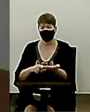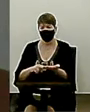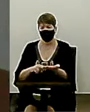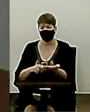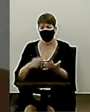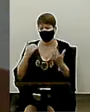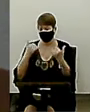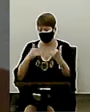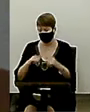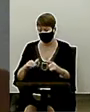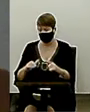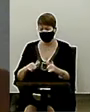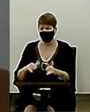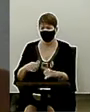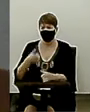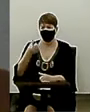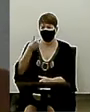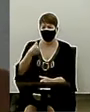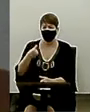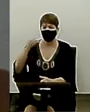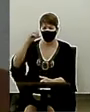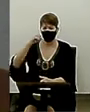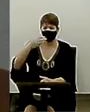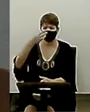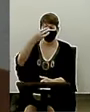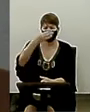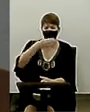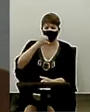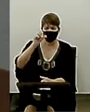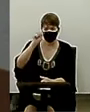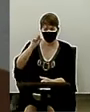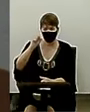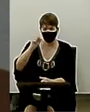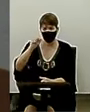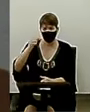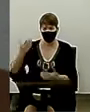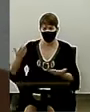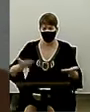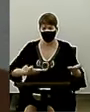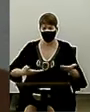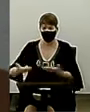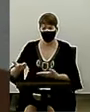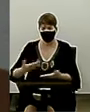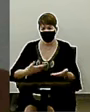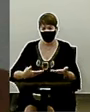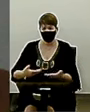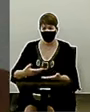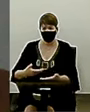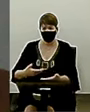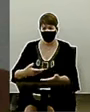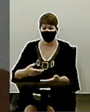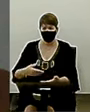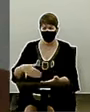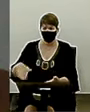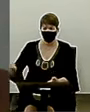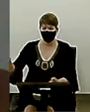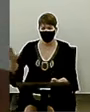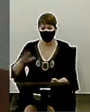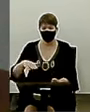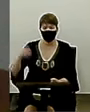Ele disse que, em 1938, quando ele estava servindo lá no interior de São Paulo, se não me engano, em Limeira,